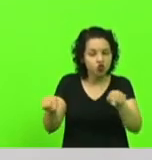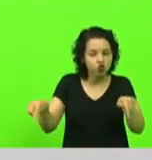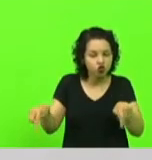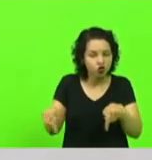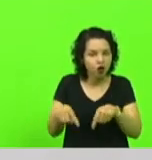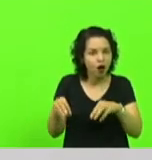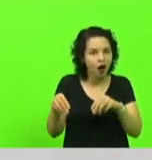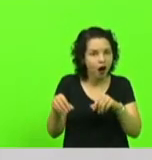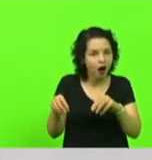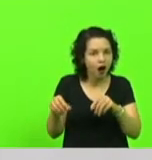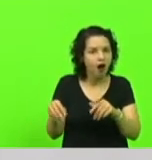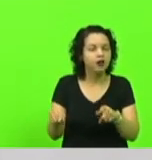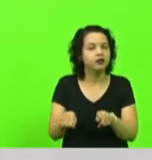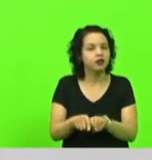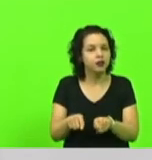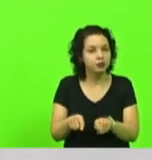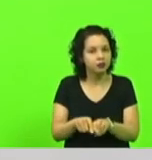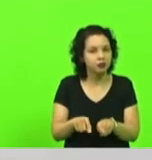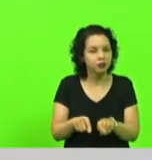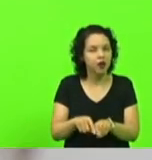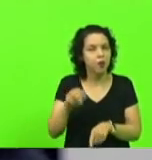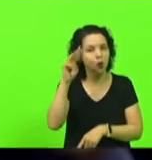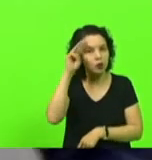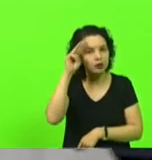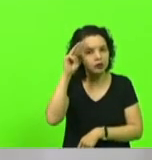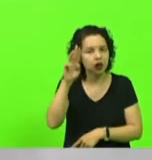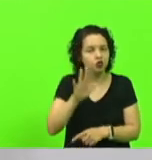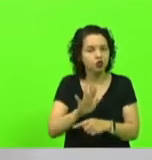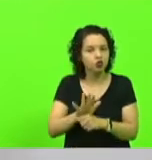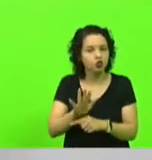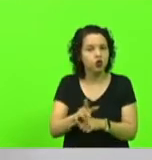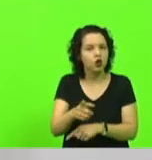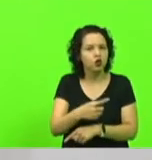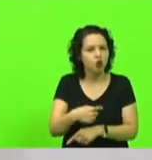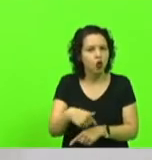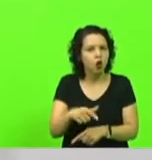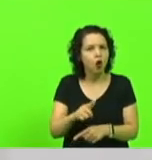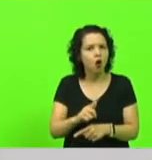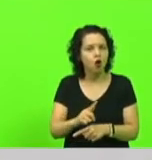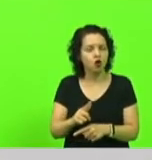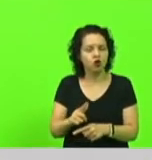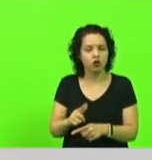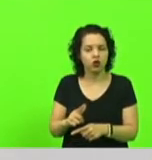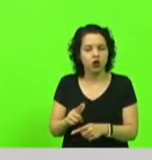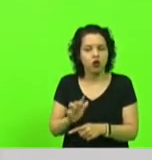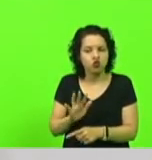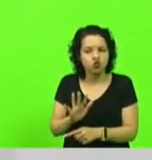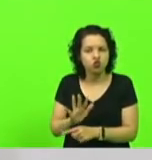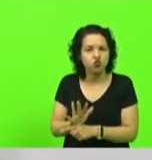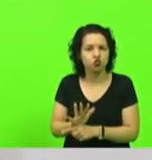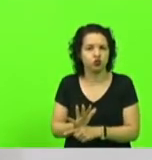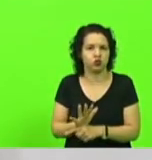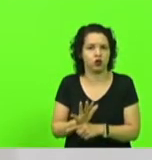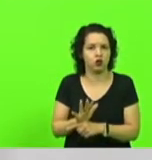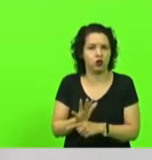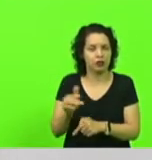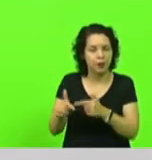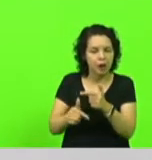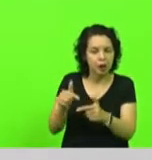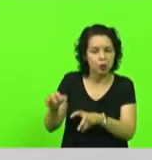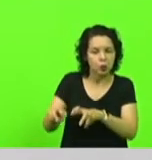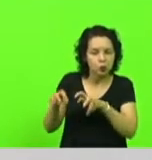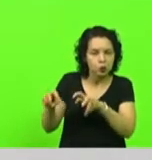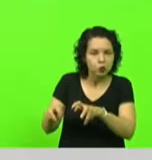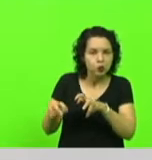que nós pudéssemos levar a oportunidade de muitos dos nossos agricultores, produtores rurais, que muitas vezes